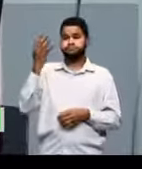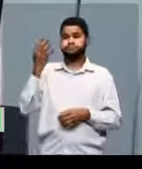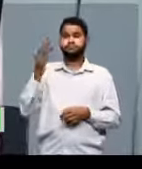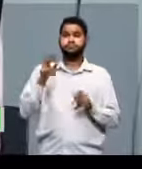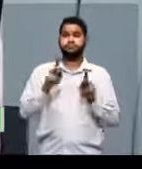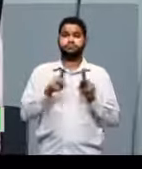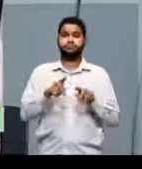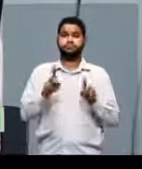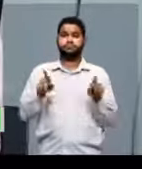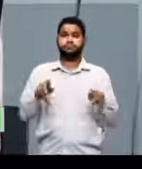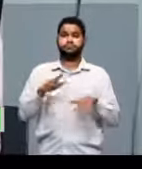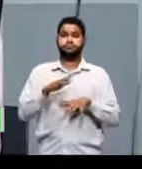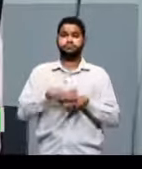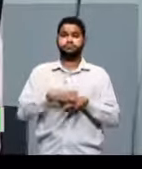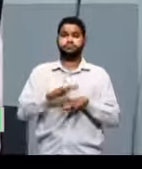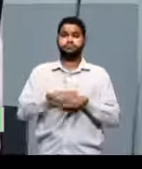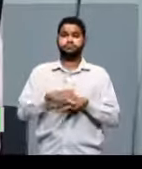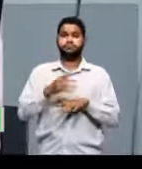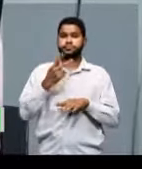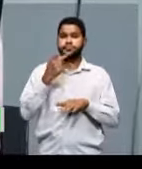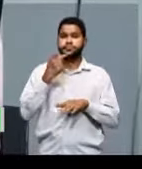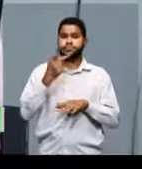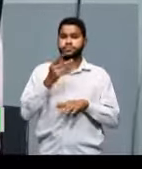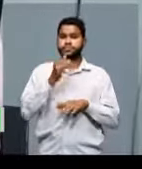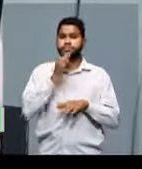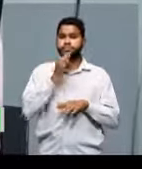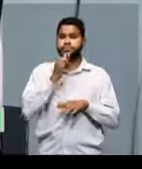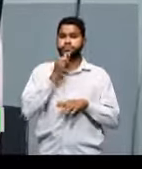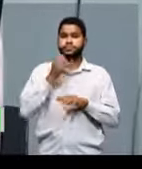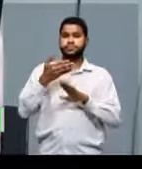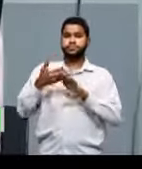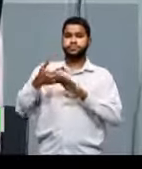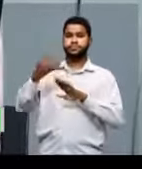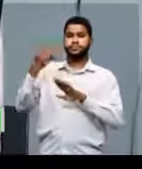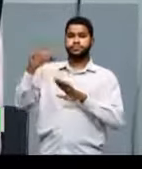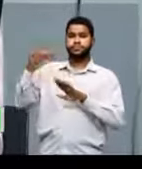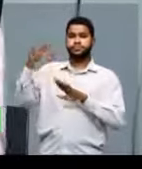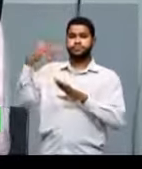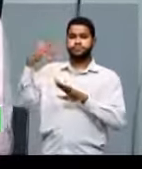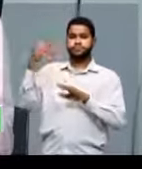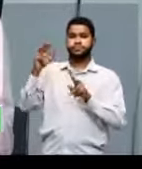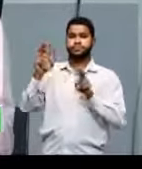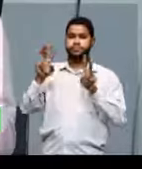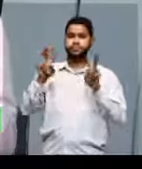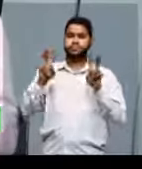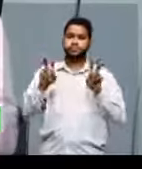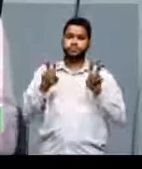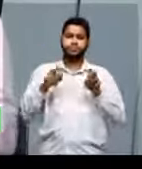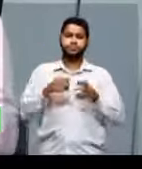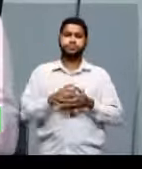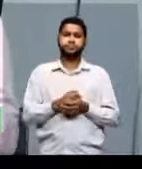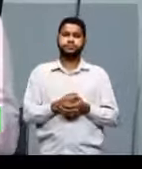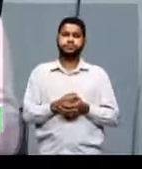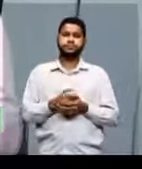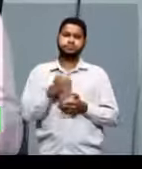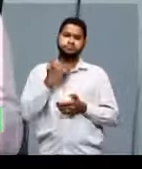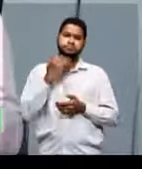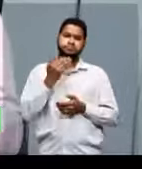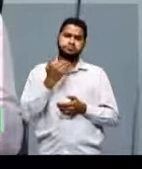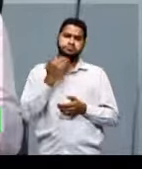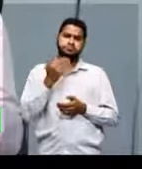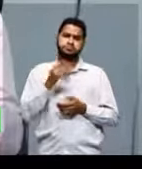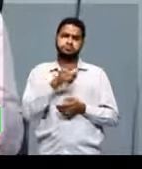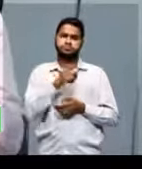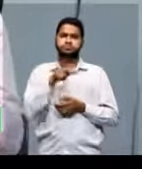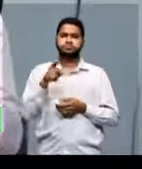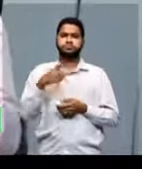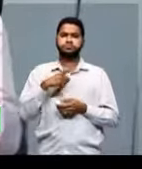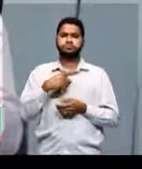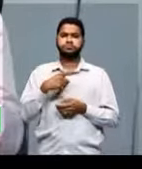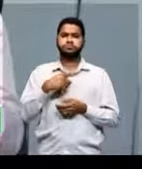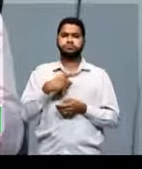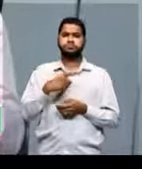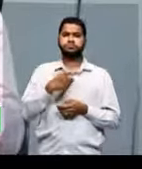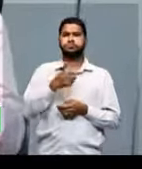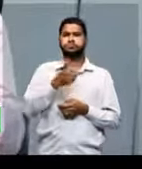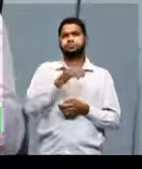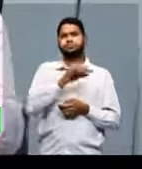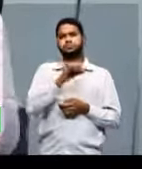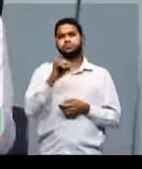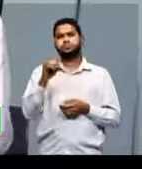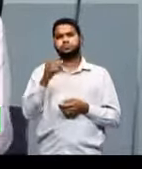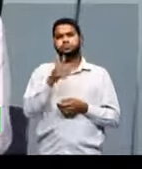professor de matemática falava no bloco passado a respeito disso. Não adianta nada você ter 100, 150